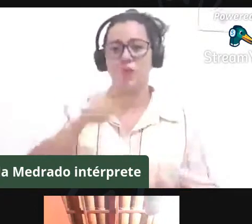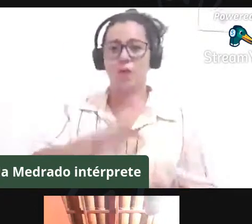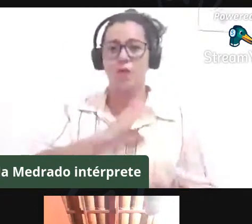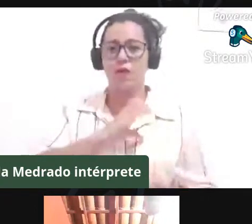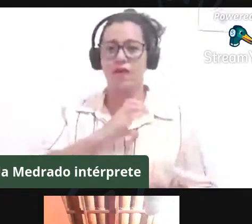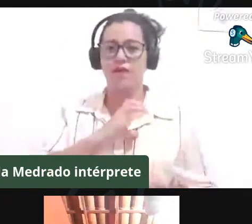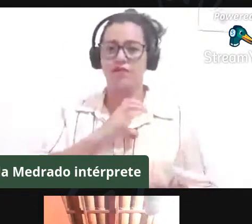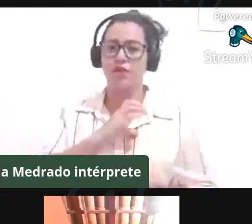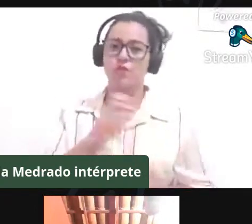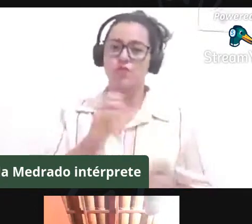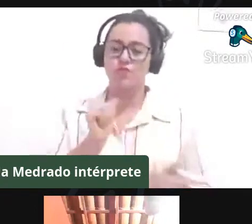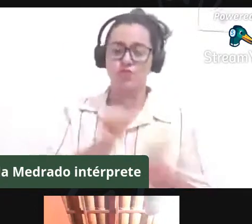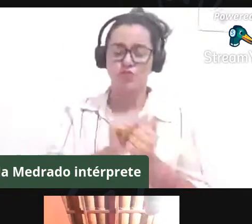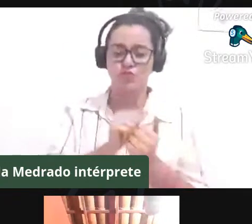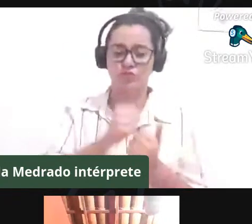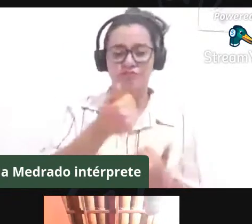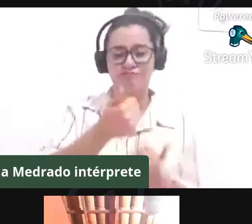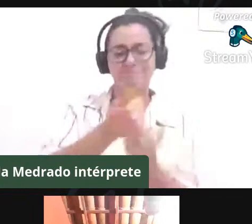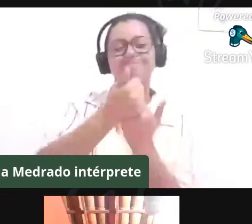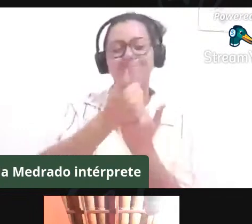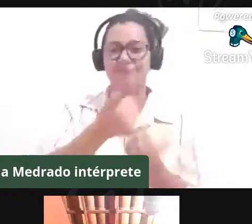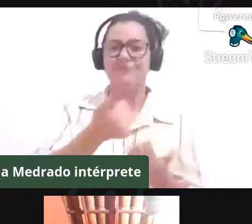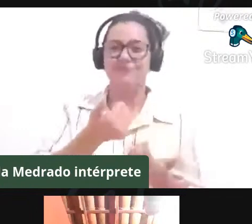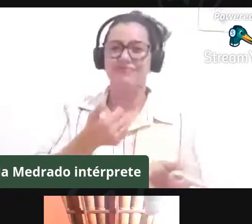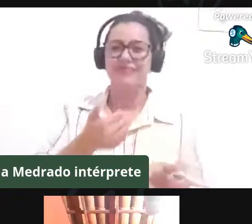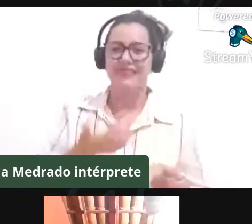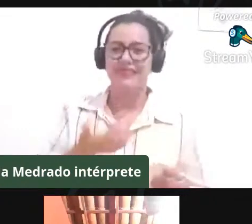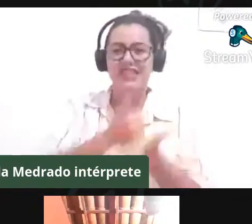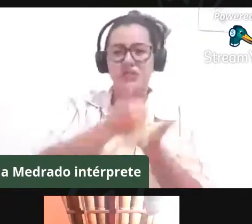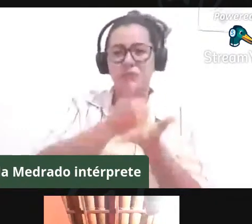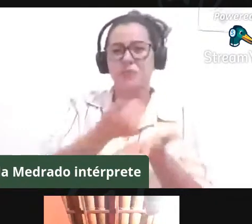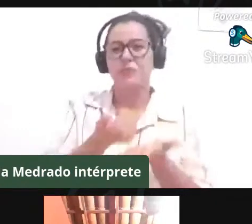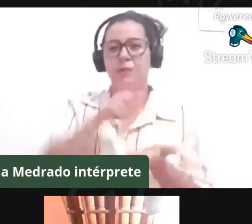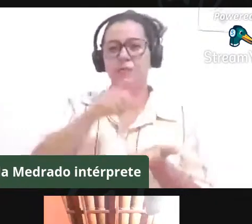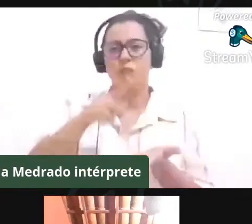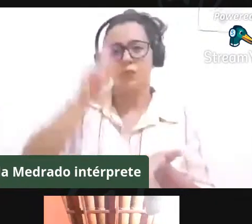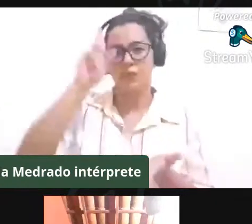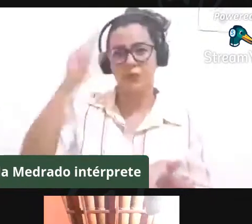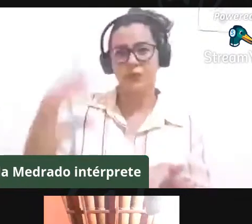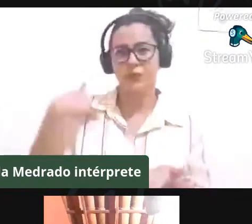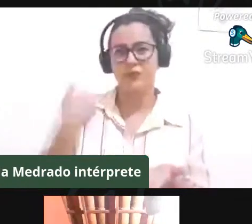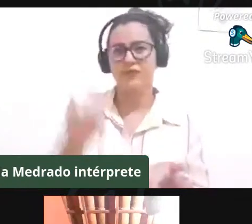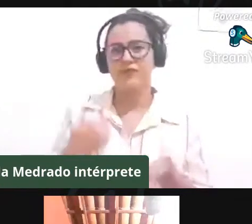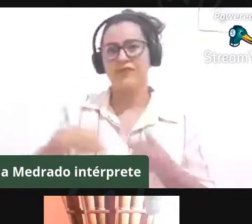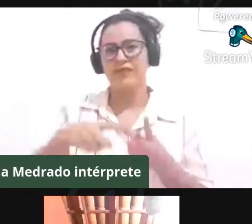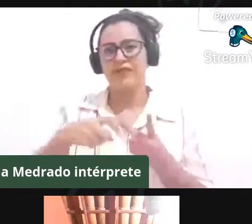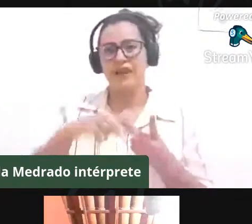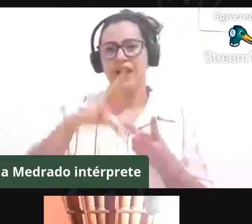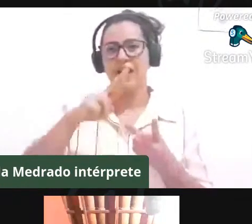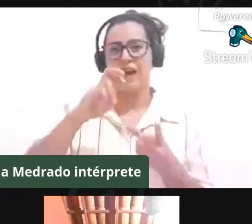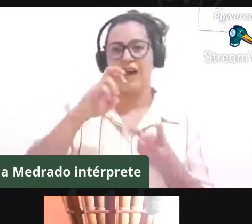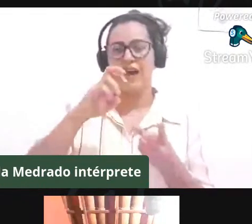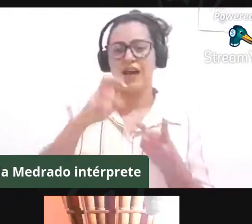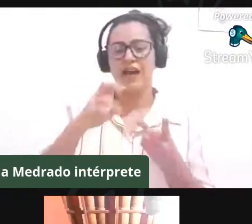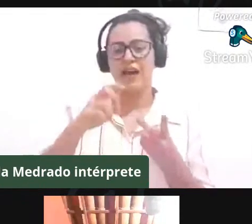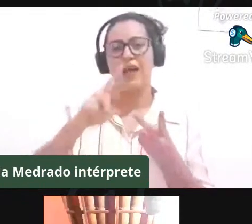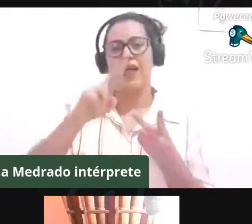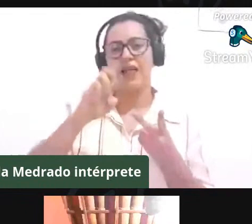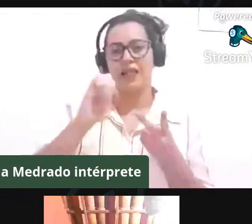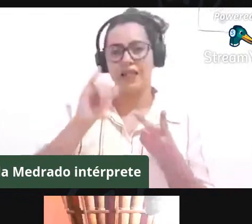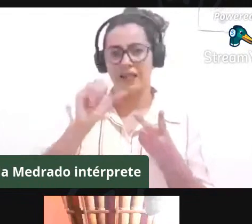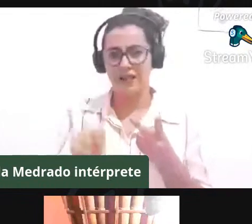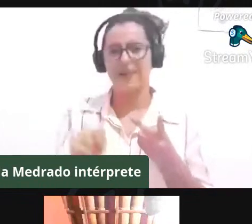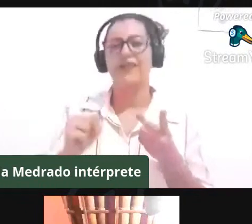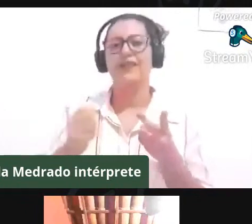aí, nos bastidores dessa atividade, o professor Normando, o professor Marcos Reis e as intérpretes Agda Medrado e Erika Lima